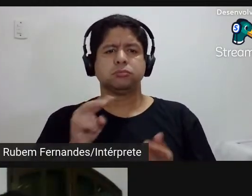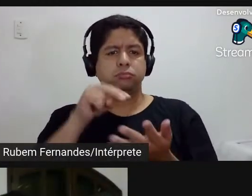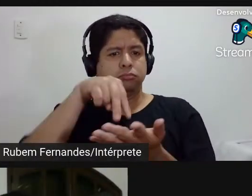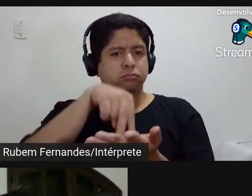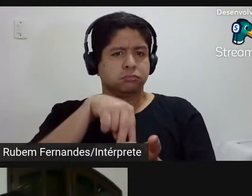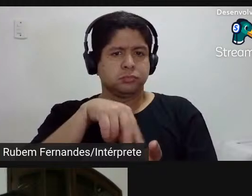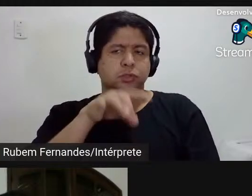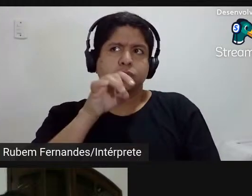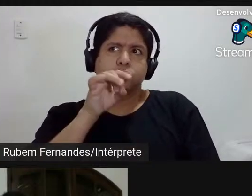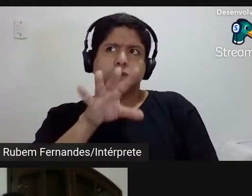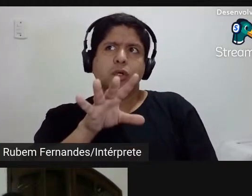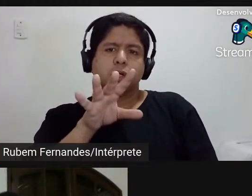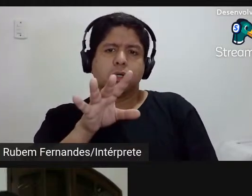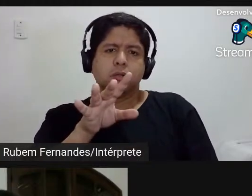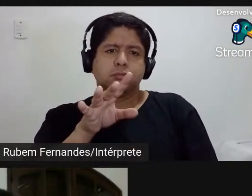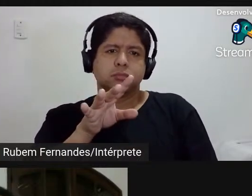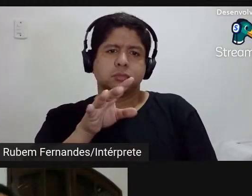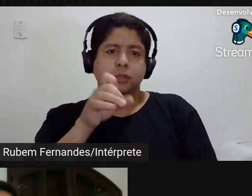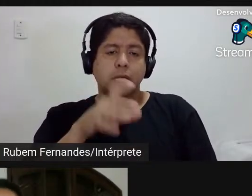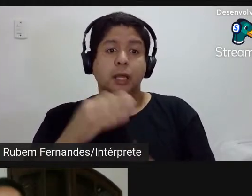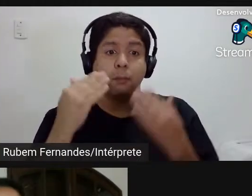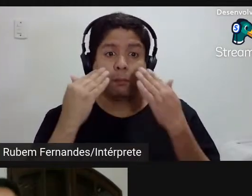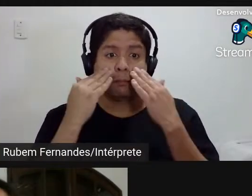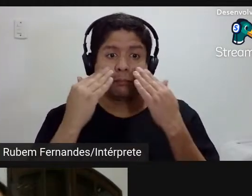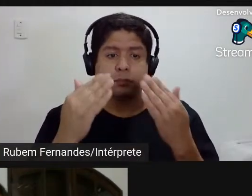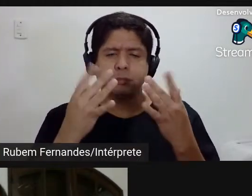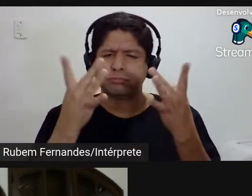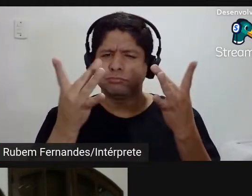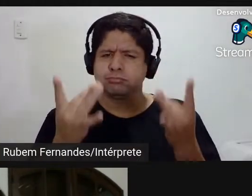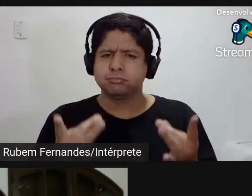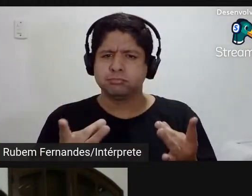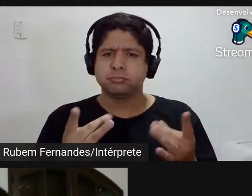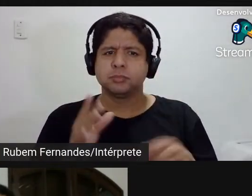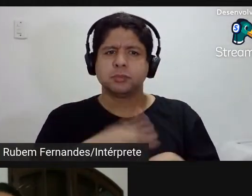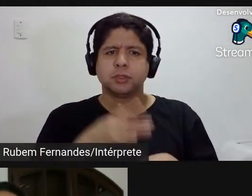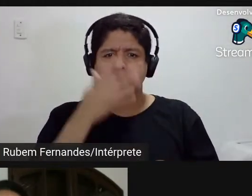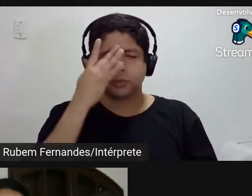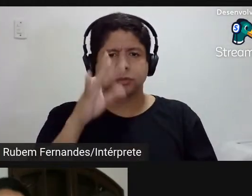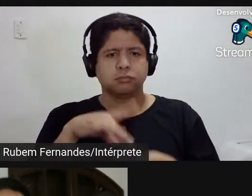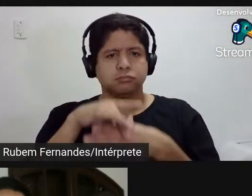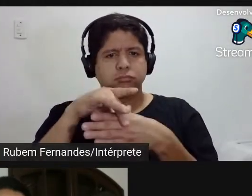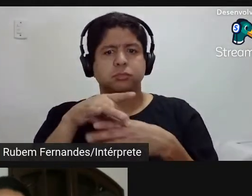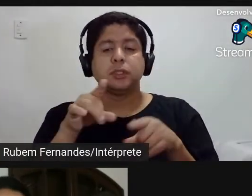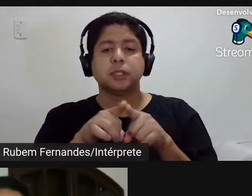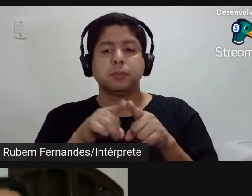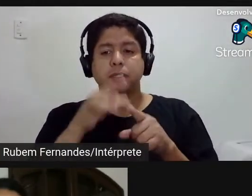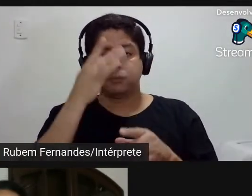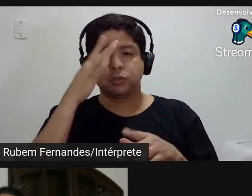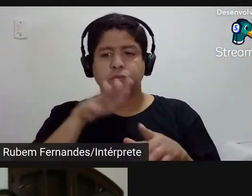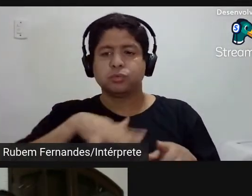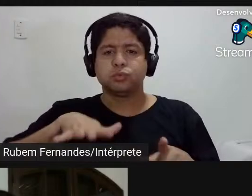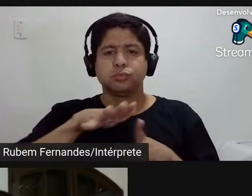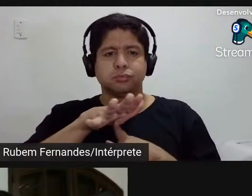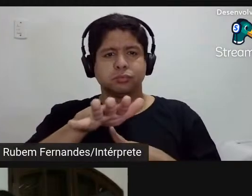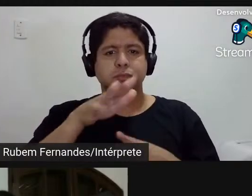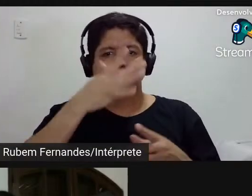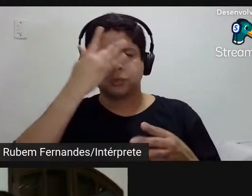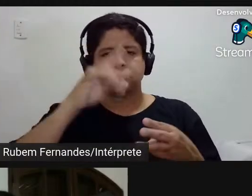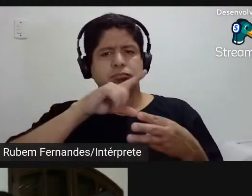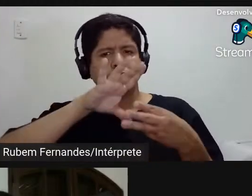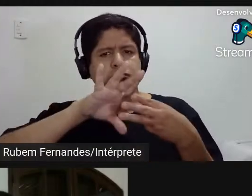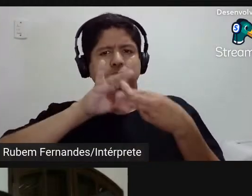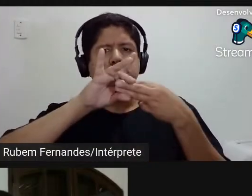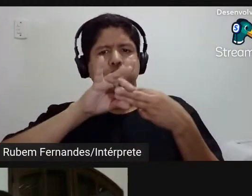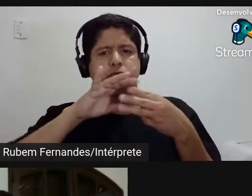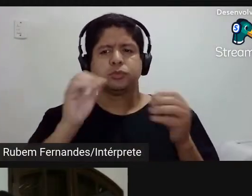apenas, né, enfatizar esse detalhe que é do curador, do artista e do público, mas sim dos três juntos ou até de